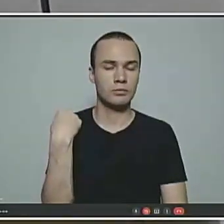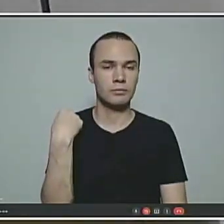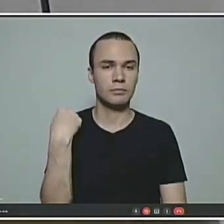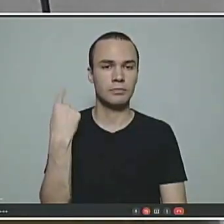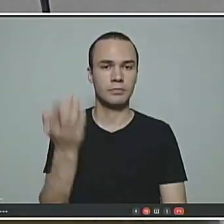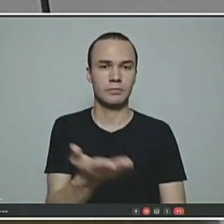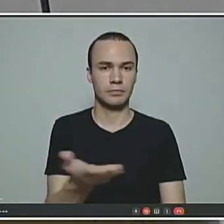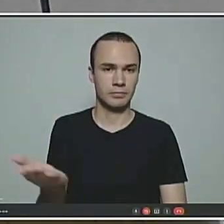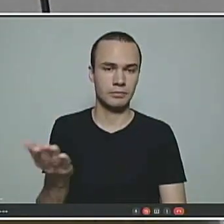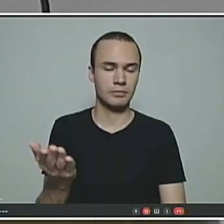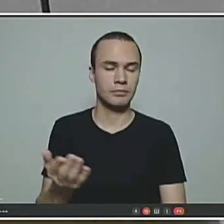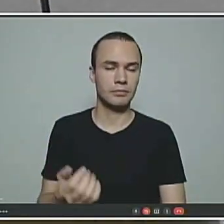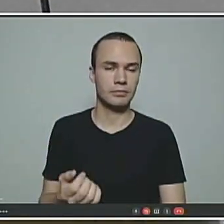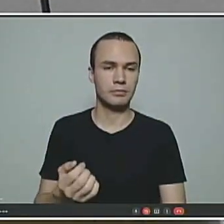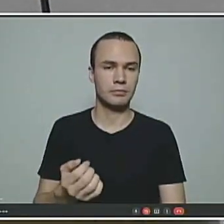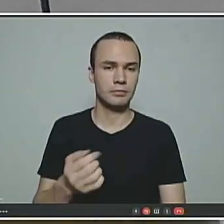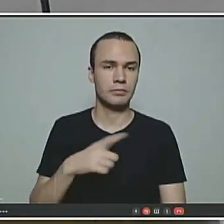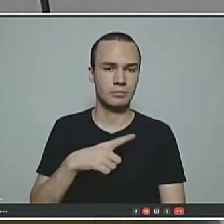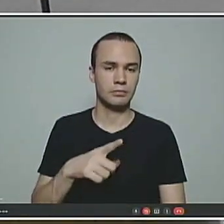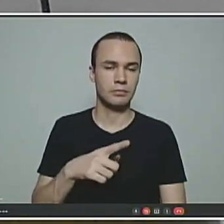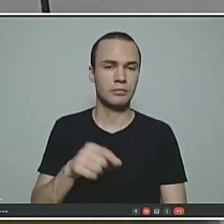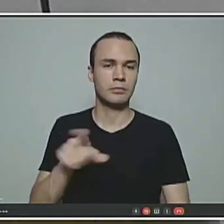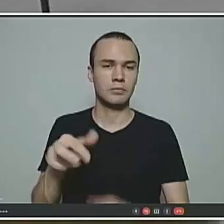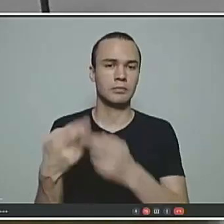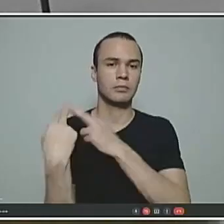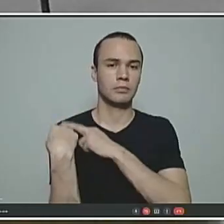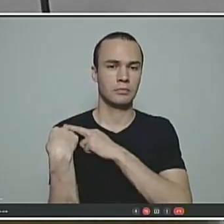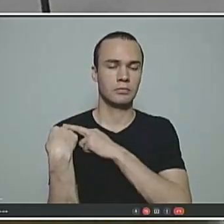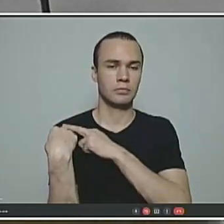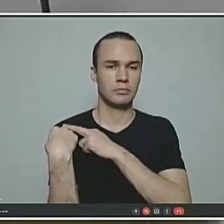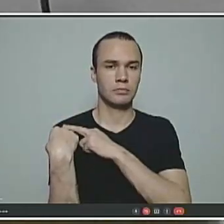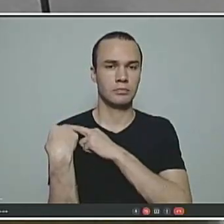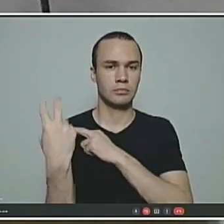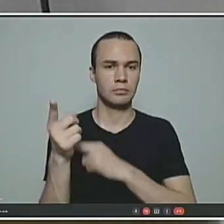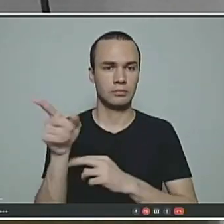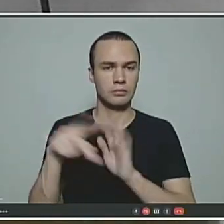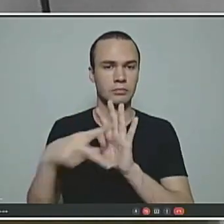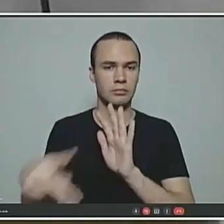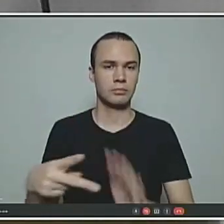auxílio-recusão também hoje faz parte da responsabilidade do ente.